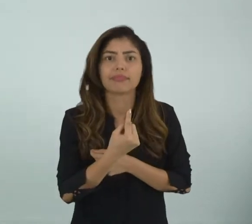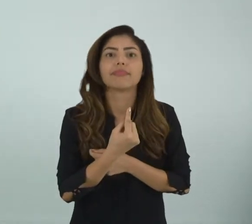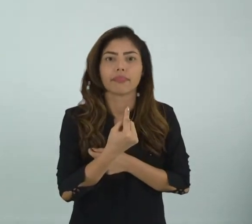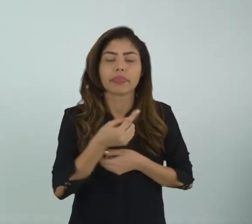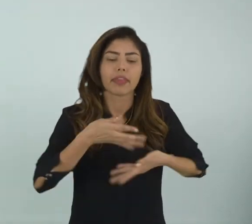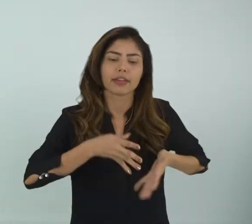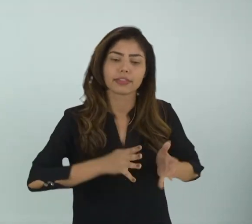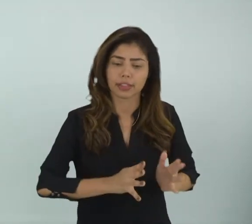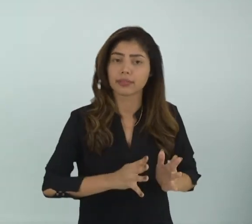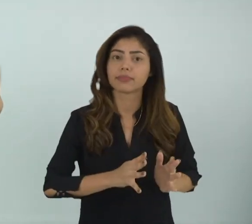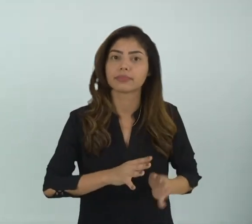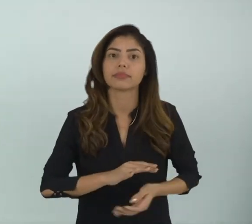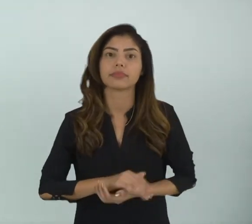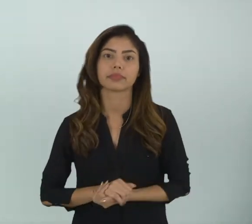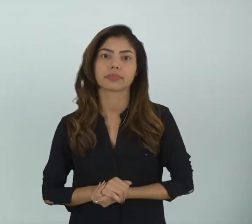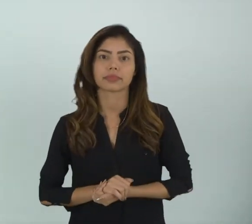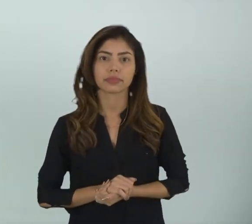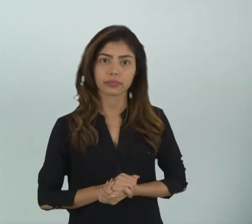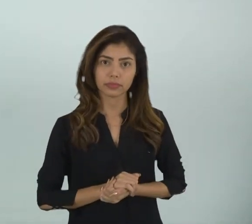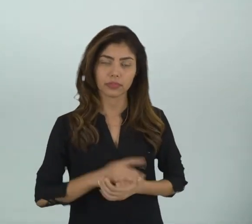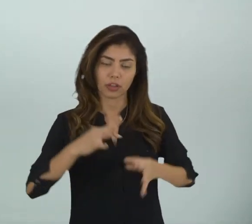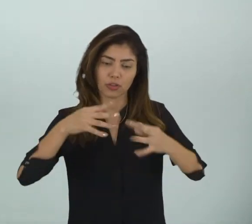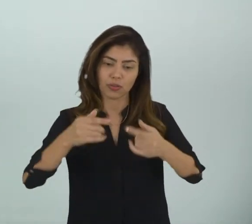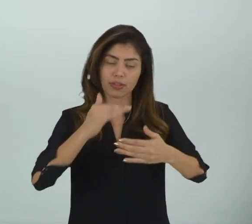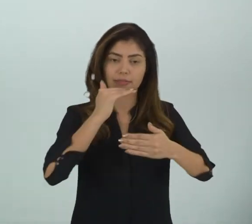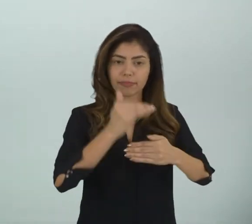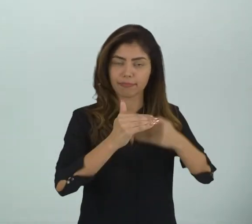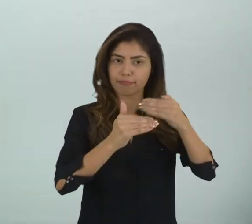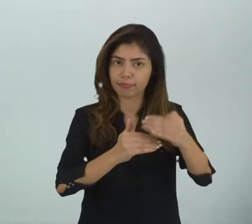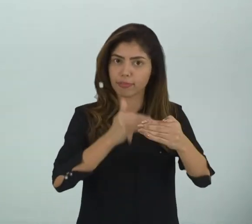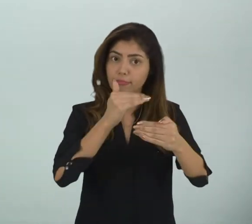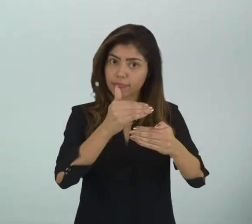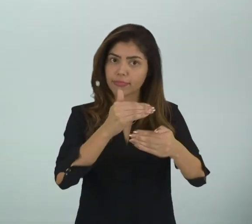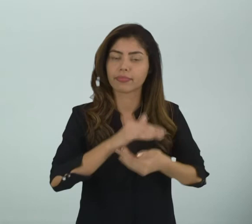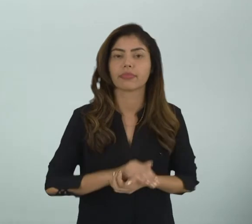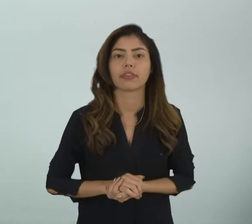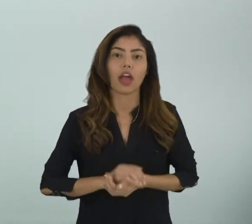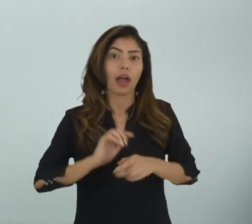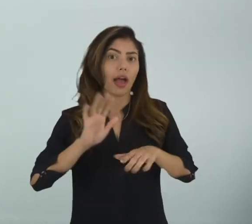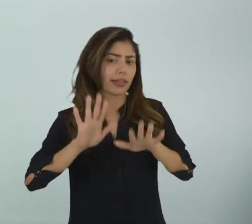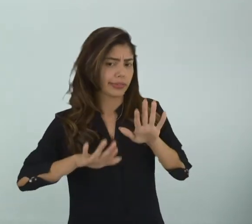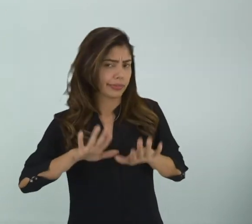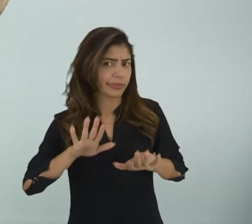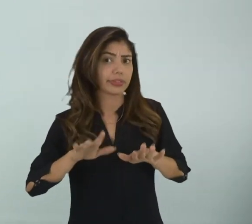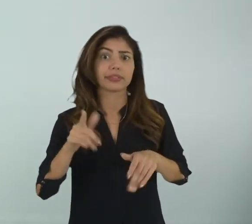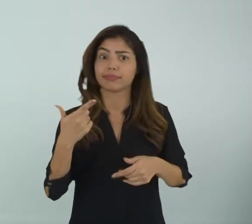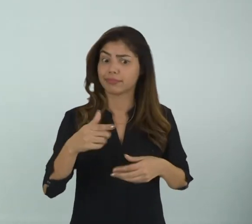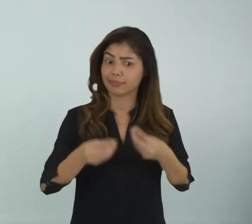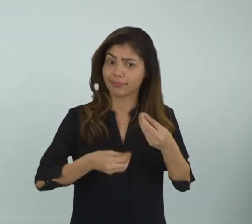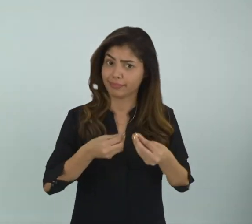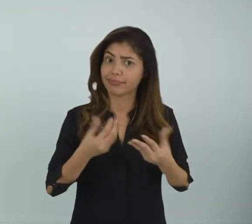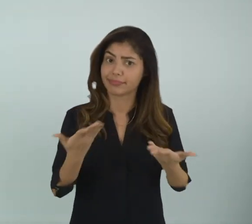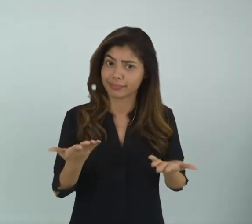Nascemos Para essa Para todas essas etapas Mas é claro que às vezes Não dá certo Às vezes